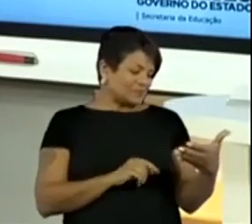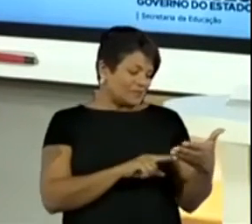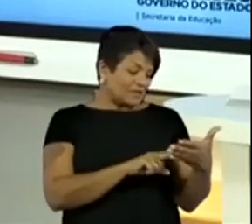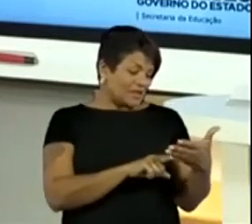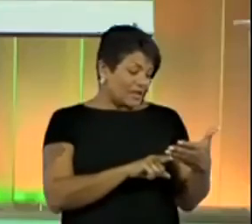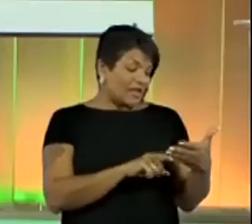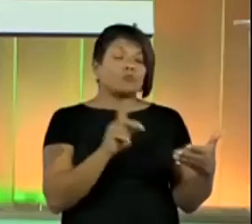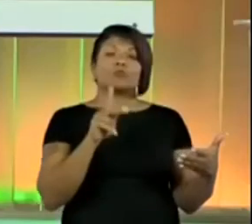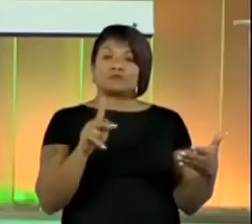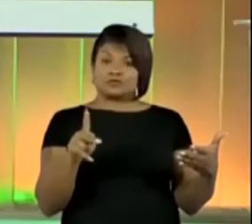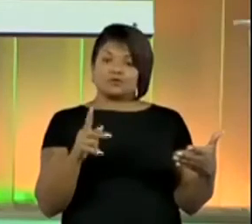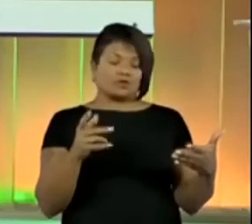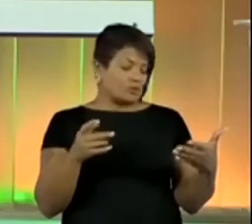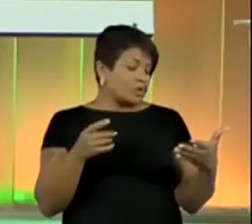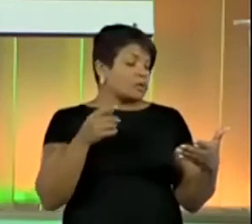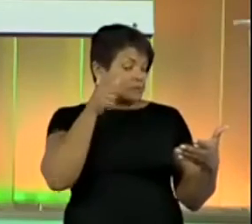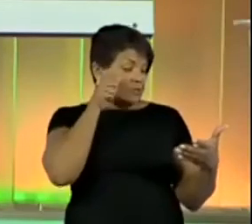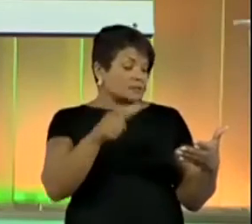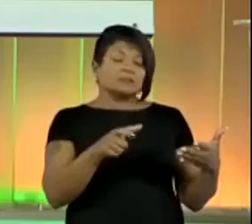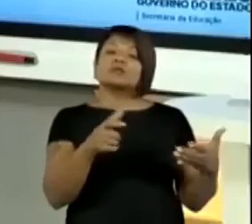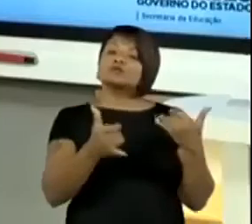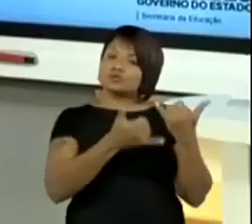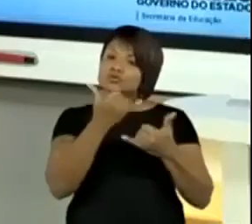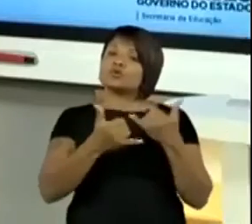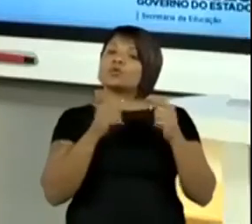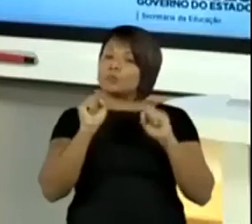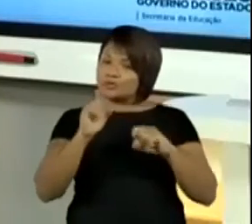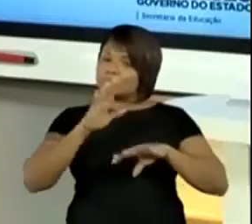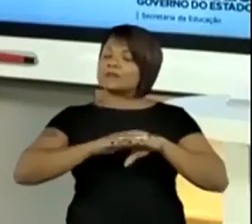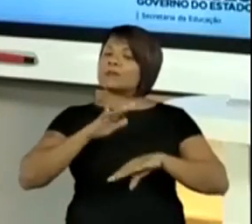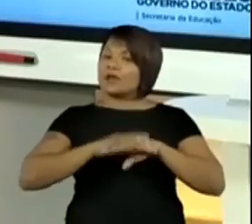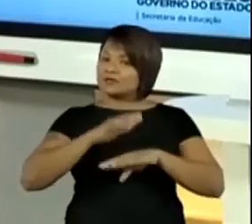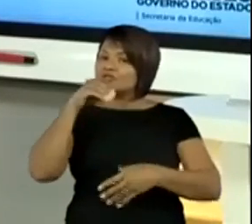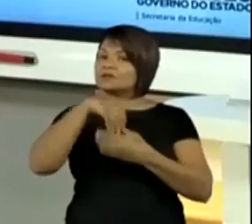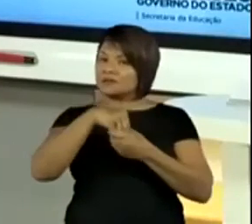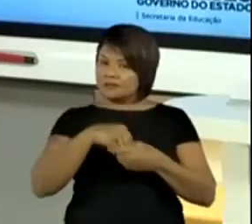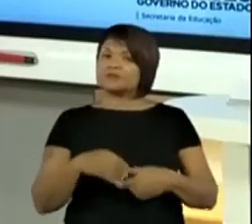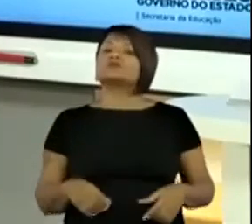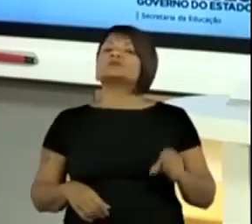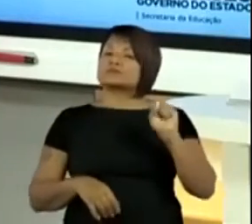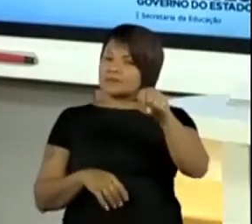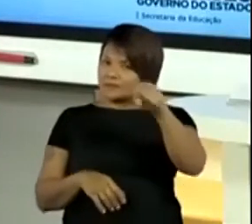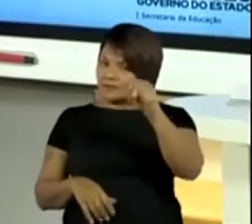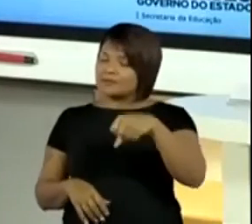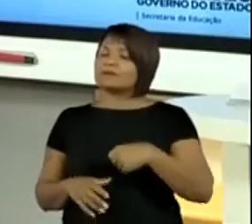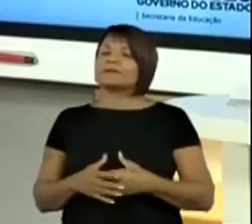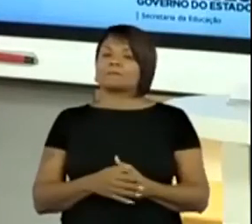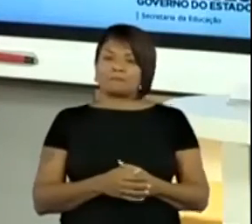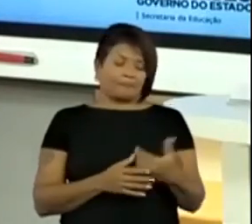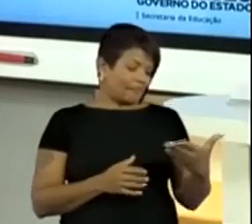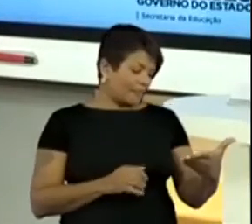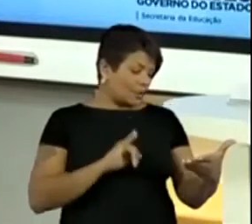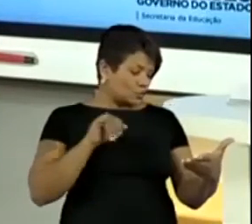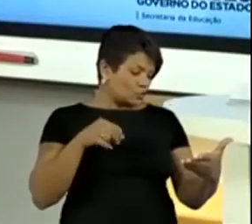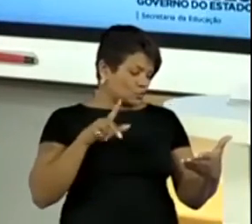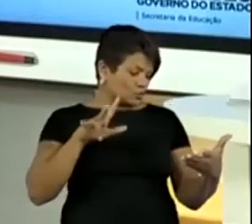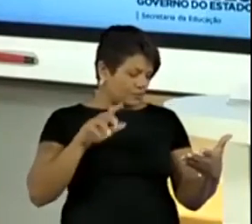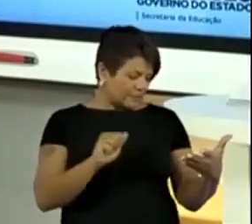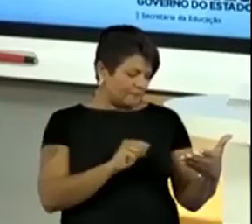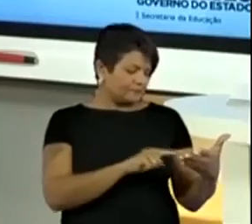Professor, interessante que esse jogo pode se trabalhar matemática. Sim, o que nós acabamos de falar, né? A Júlia.